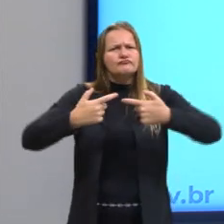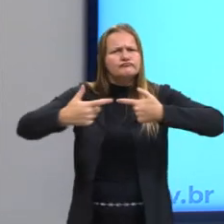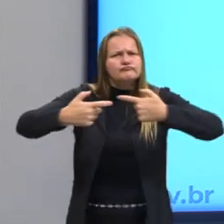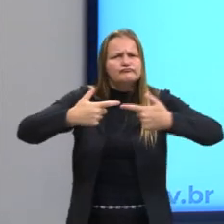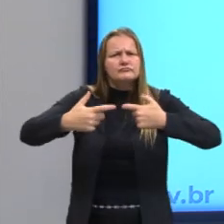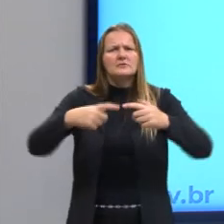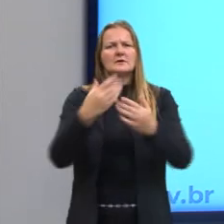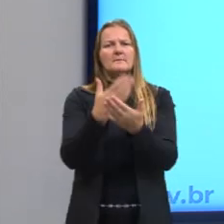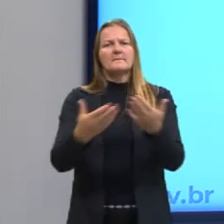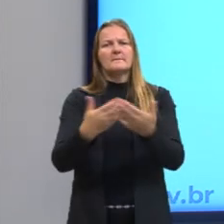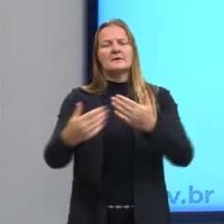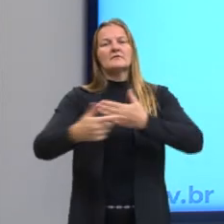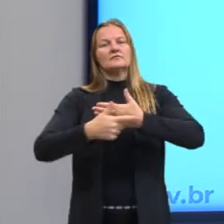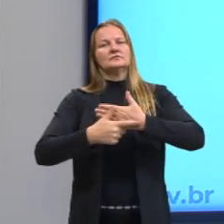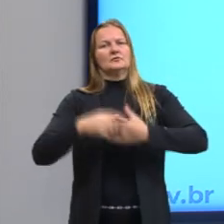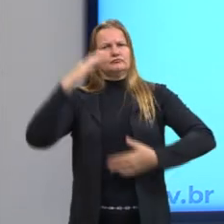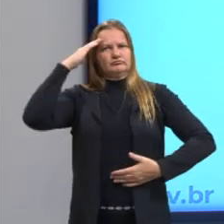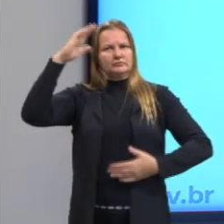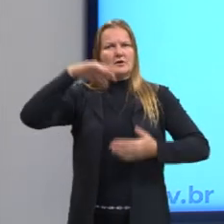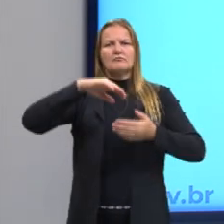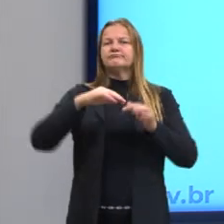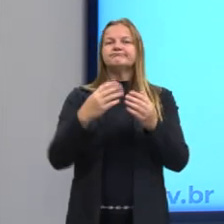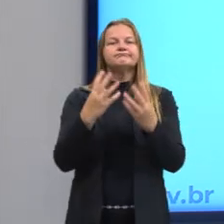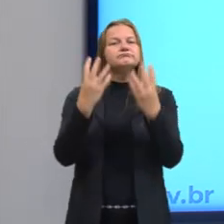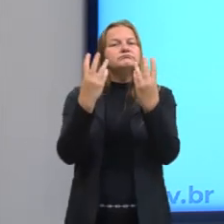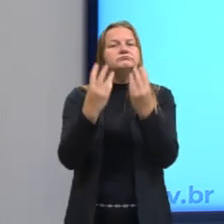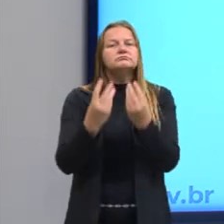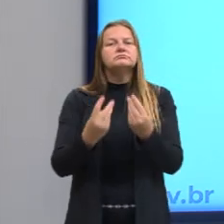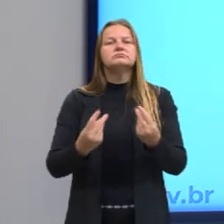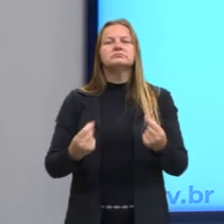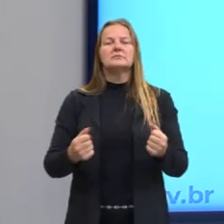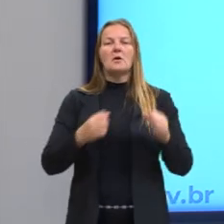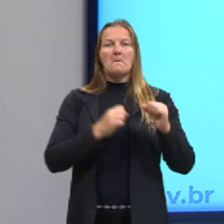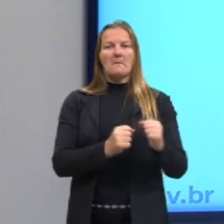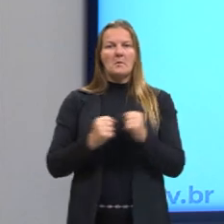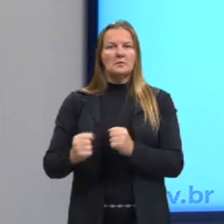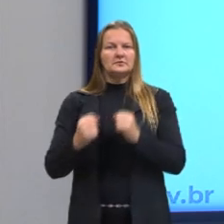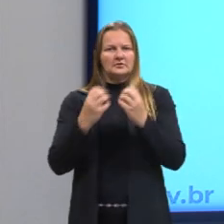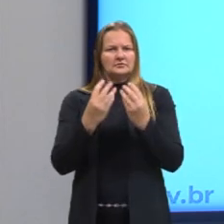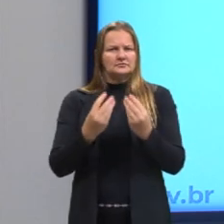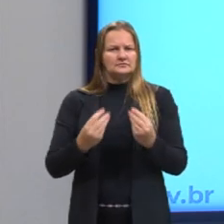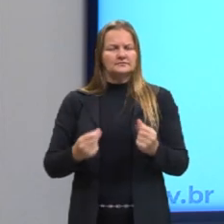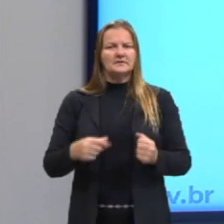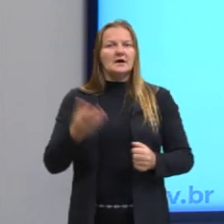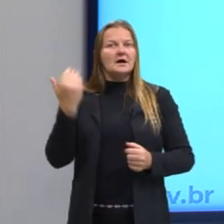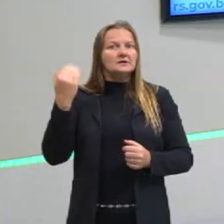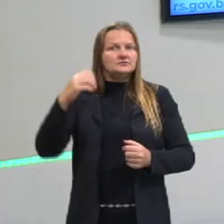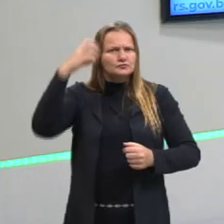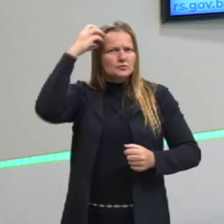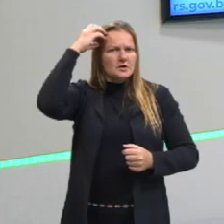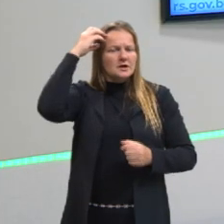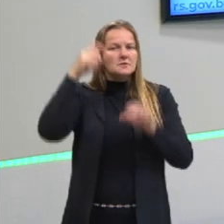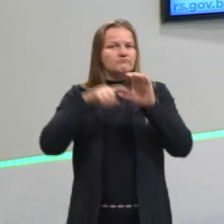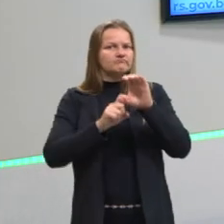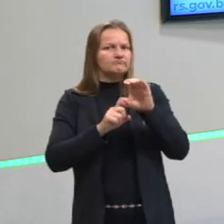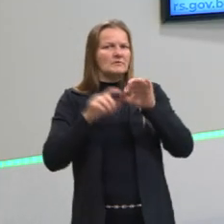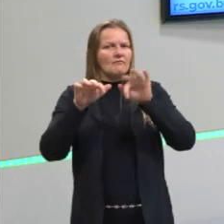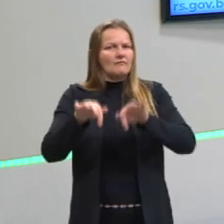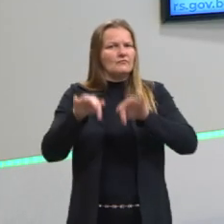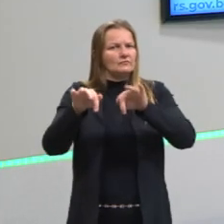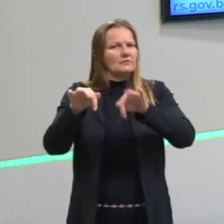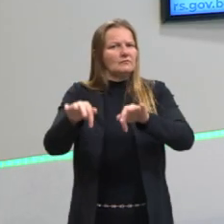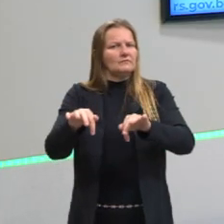perdem essa função militar e eles perdem muito dos seus poderes, antes o rei dependia dos senhores feudais.